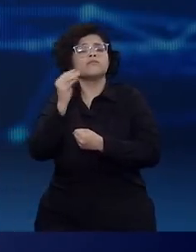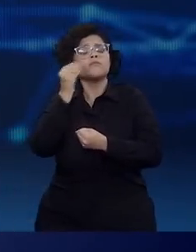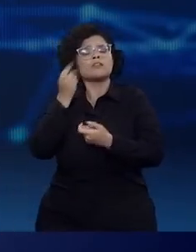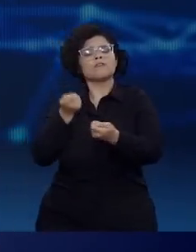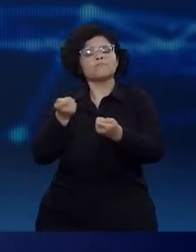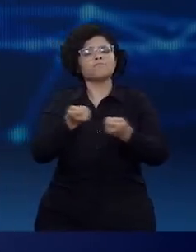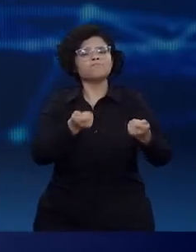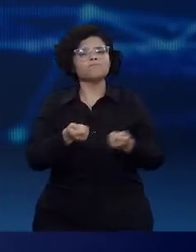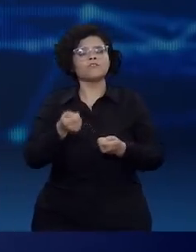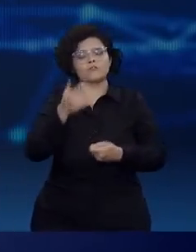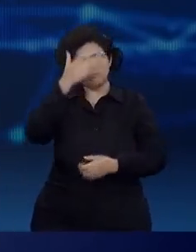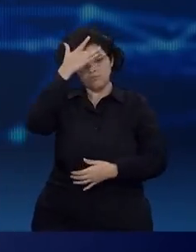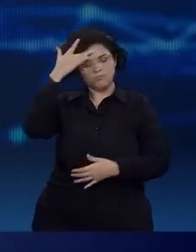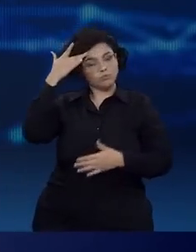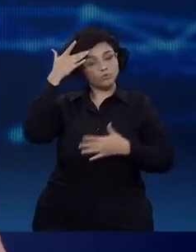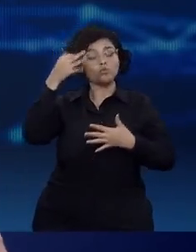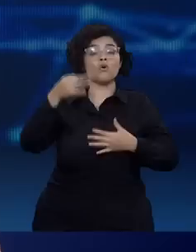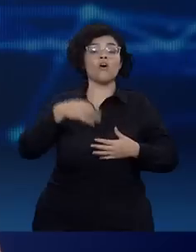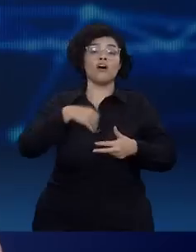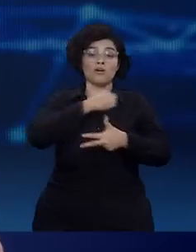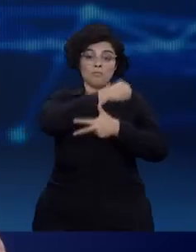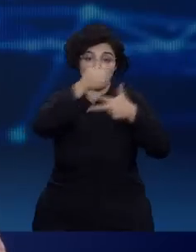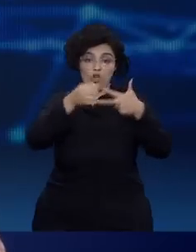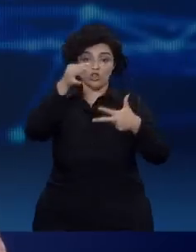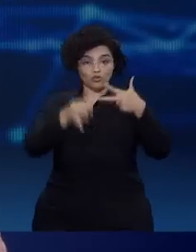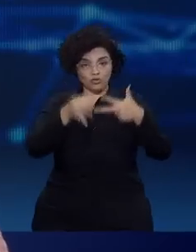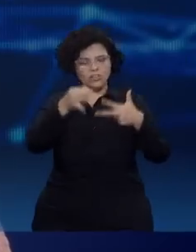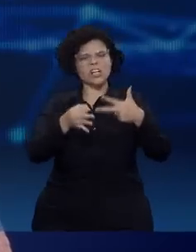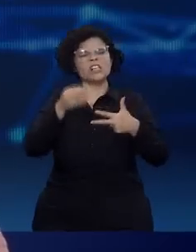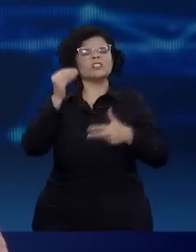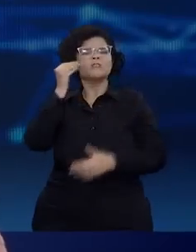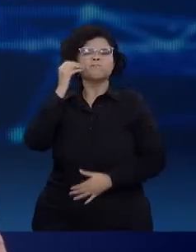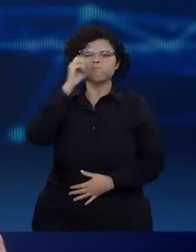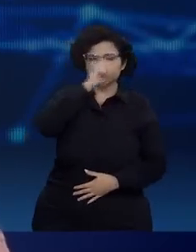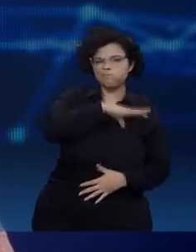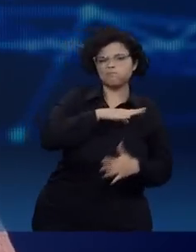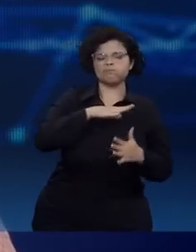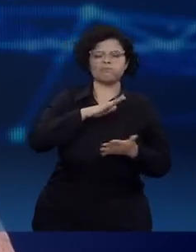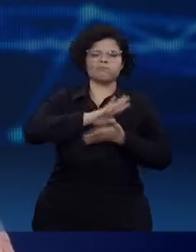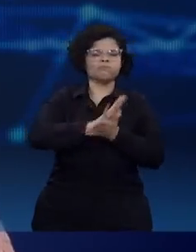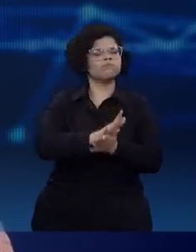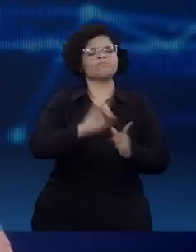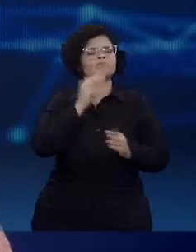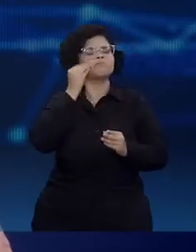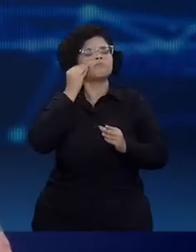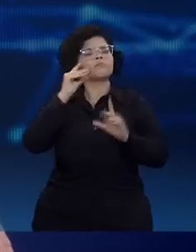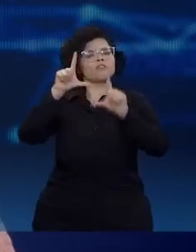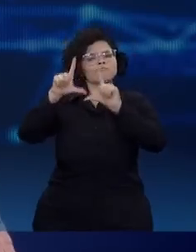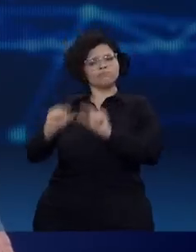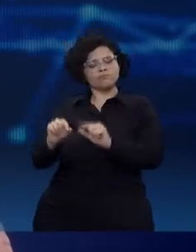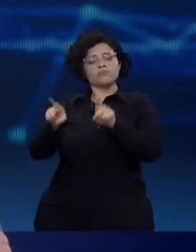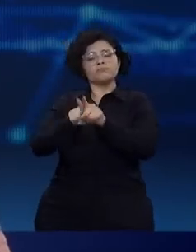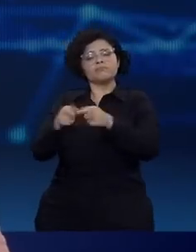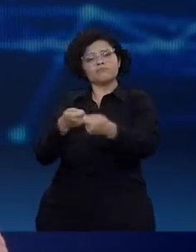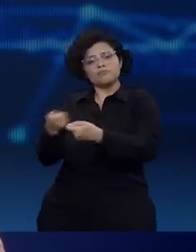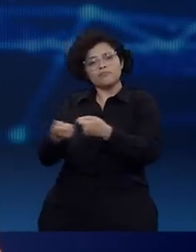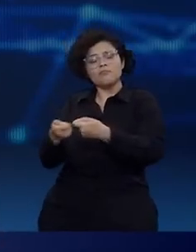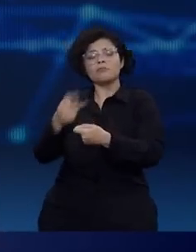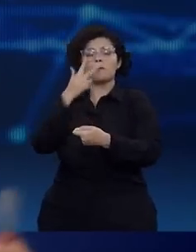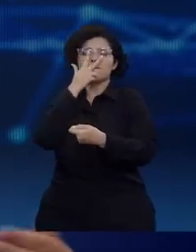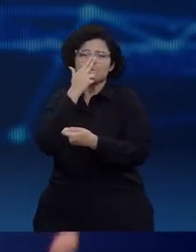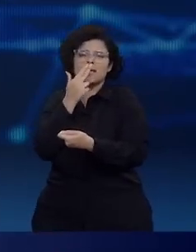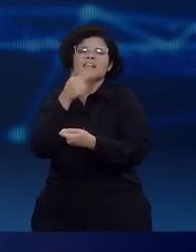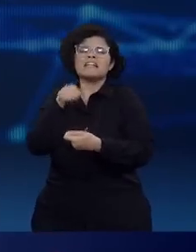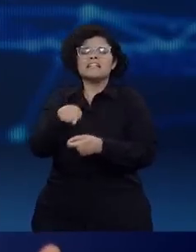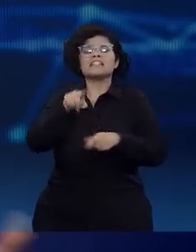supostos abusos do judiciário, mas são vistas também como ameaças à democracia por juristas e observadores